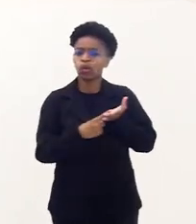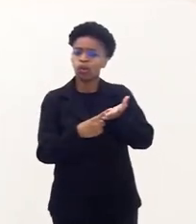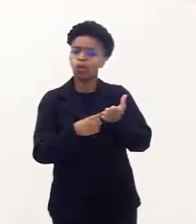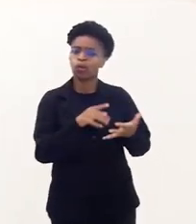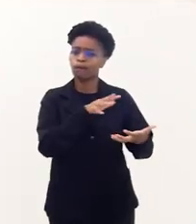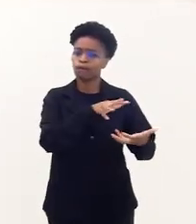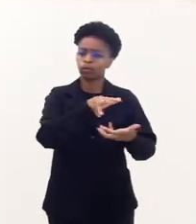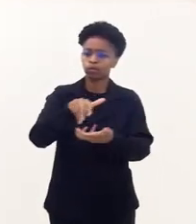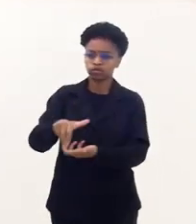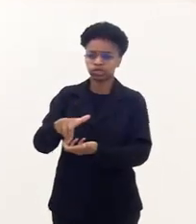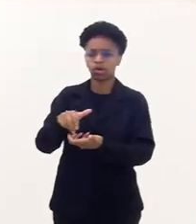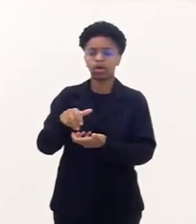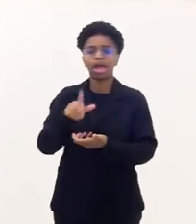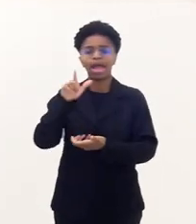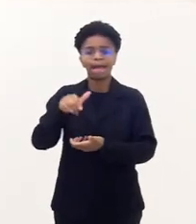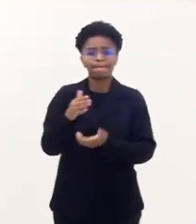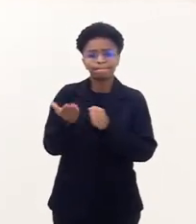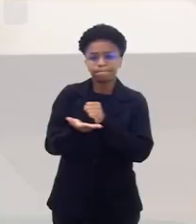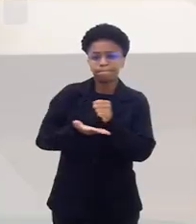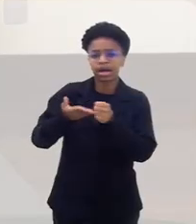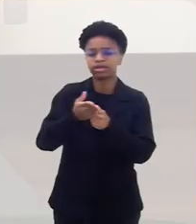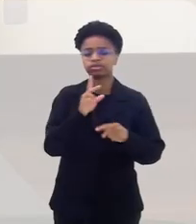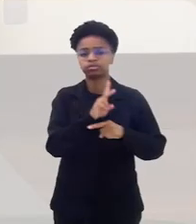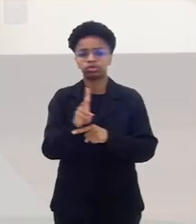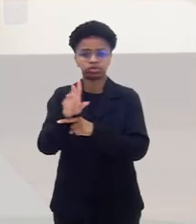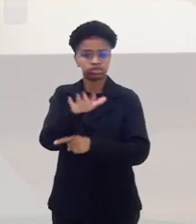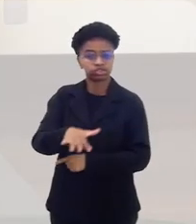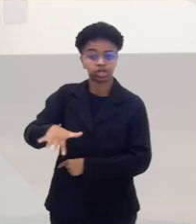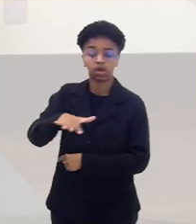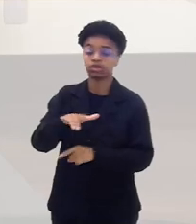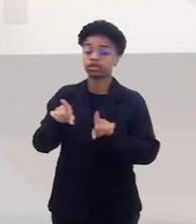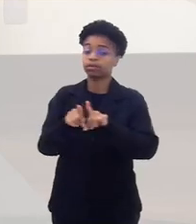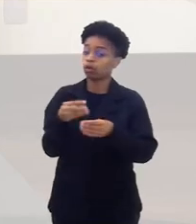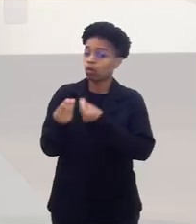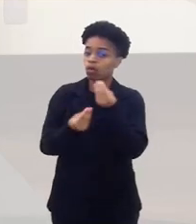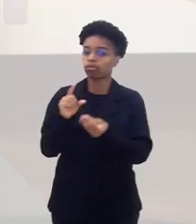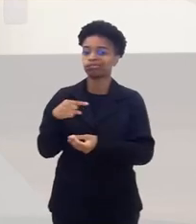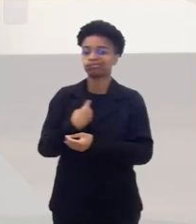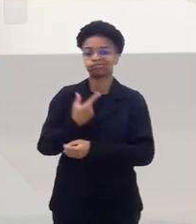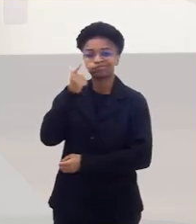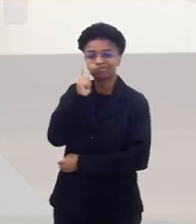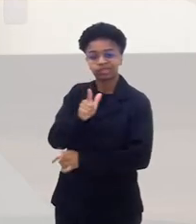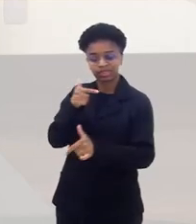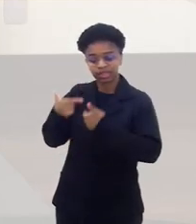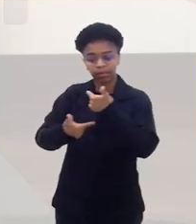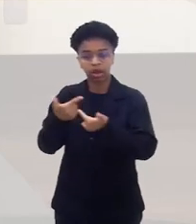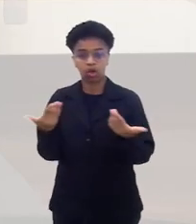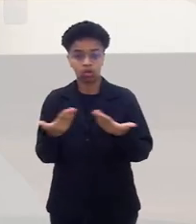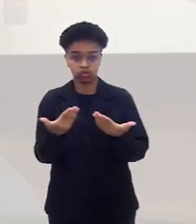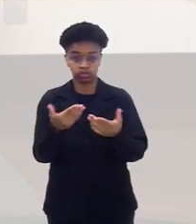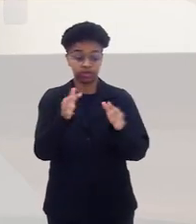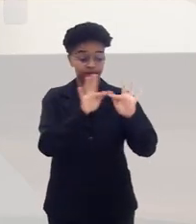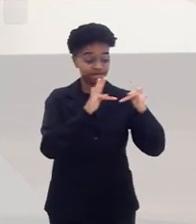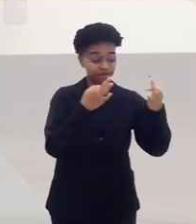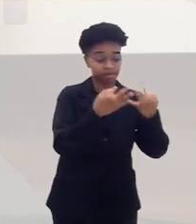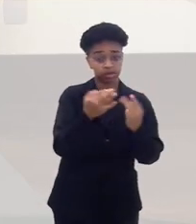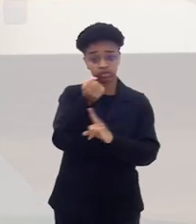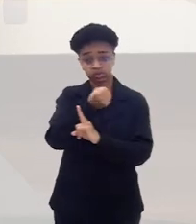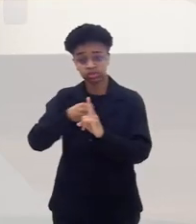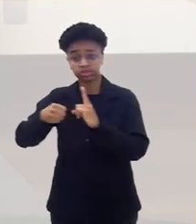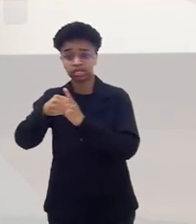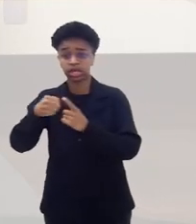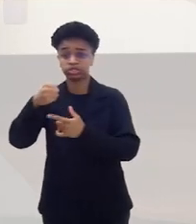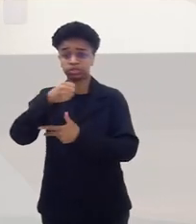esse princípio internacional da proteção integral e como hoje nós devemos trabalhar família, sociedade, poder